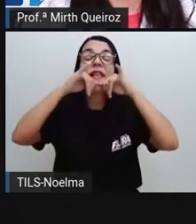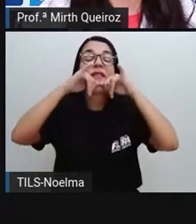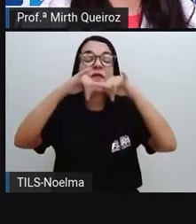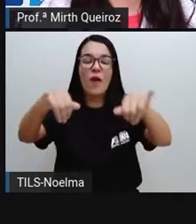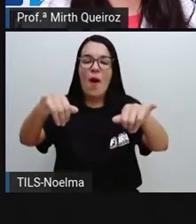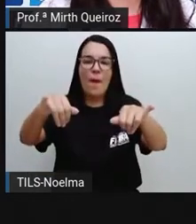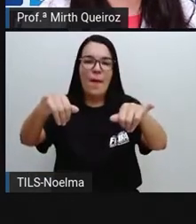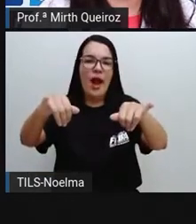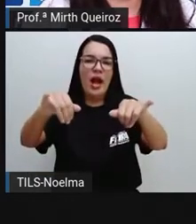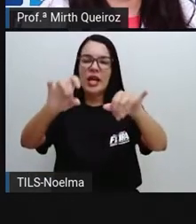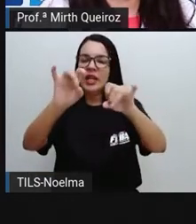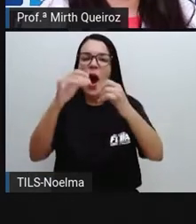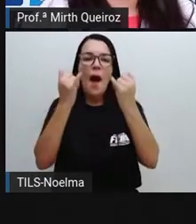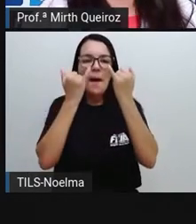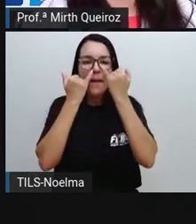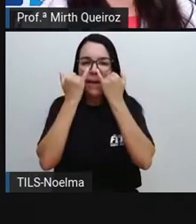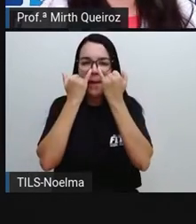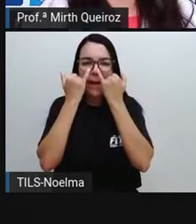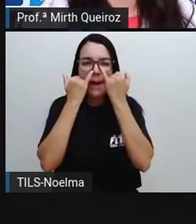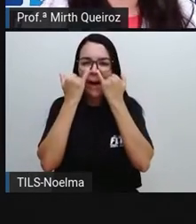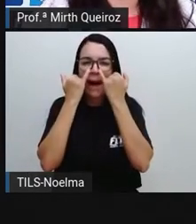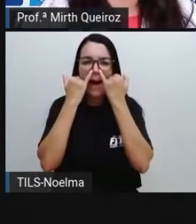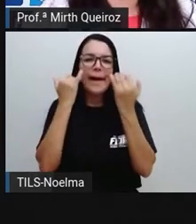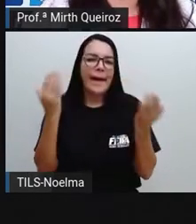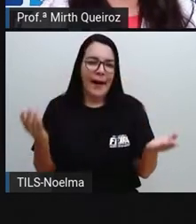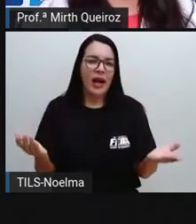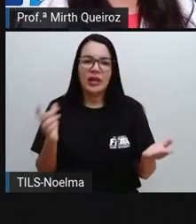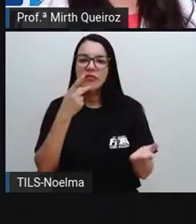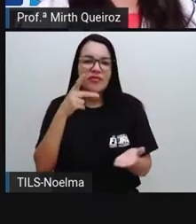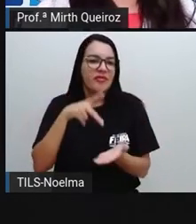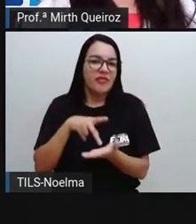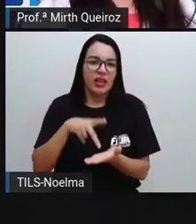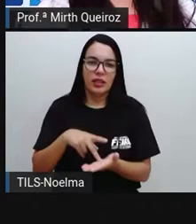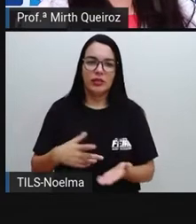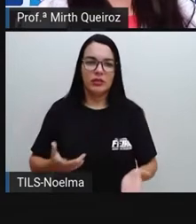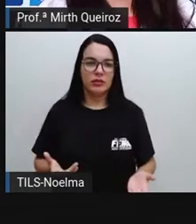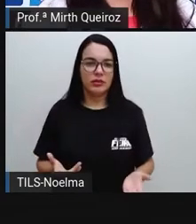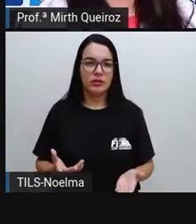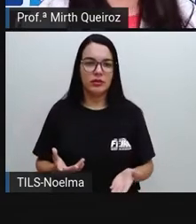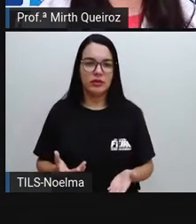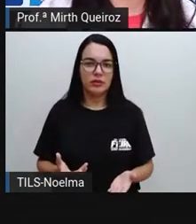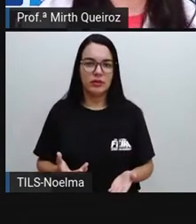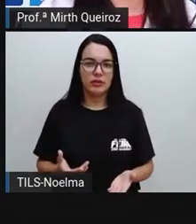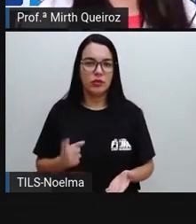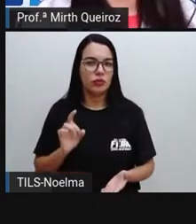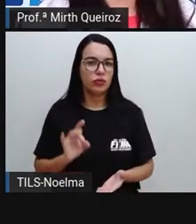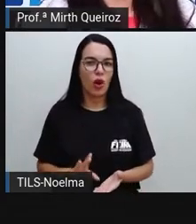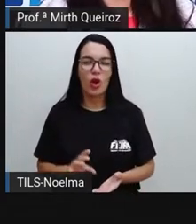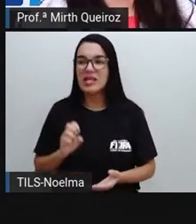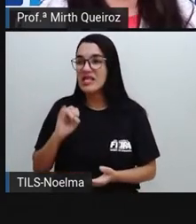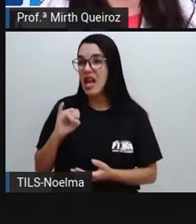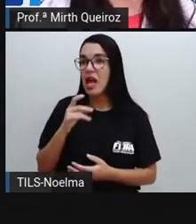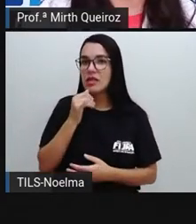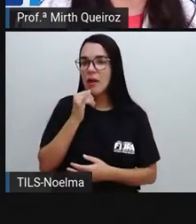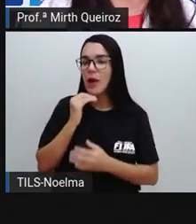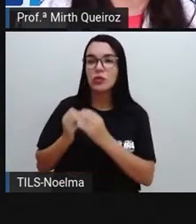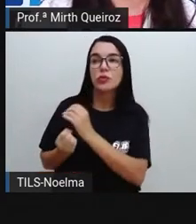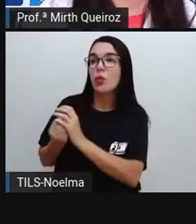é divulgar, na verdade, uma informação, um dado, né? Que foi descoberto.